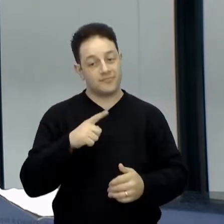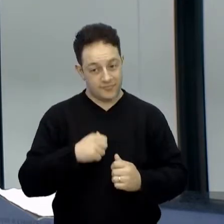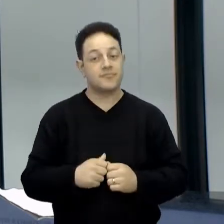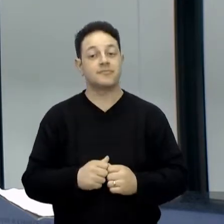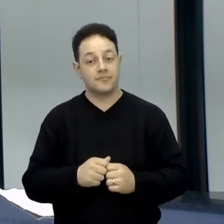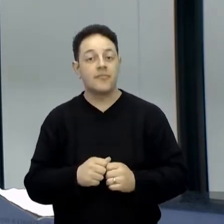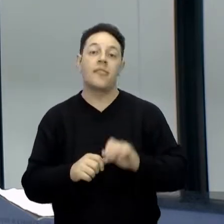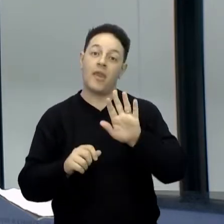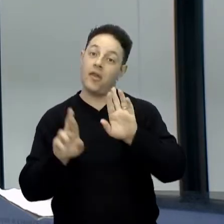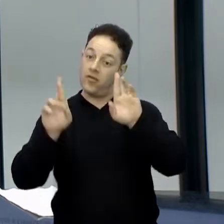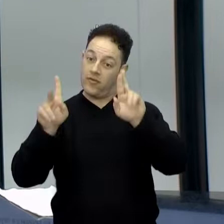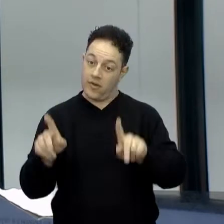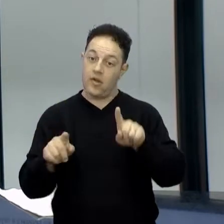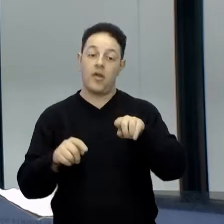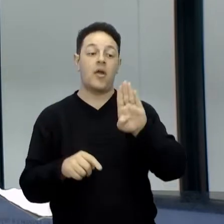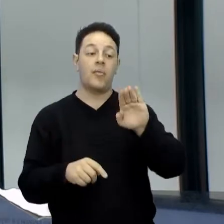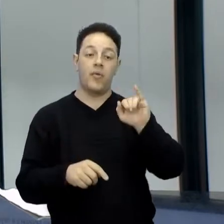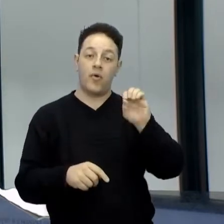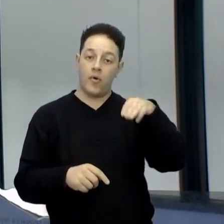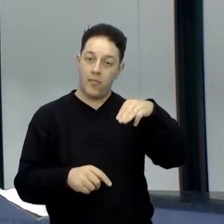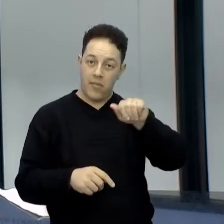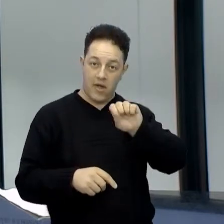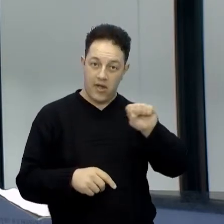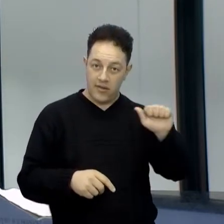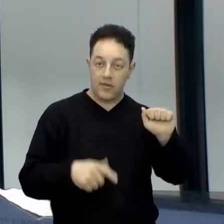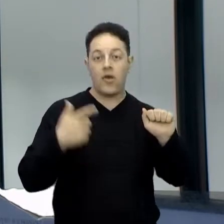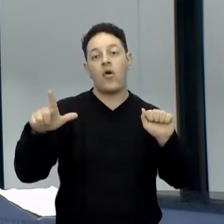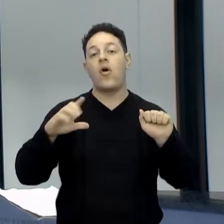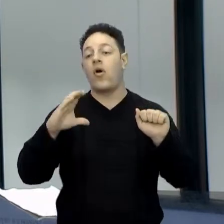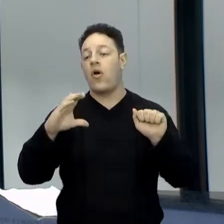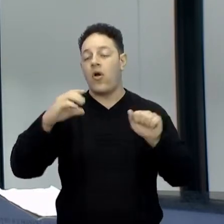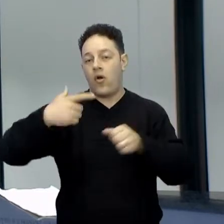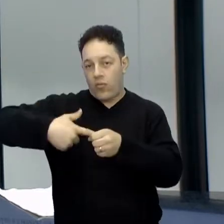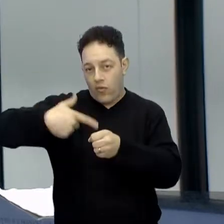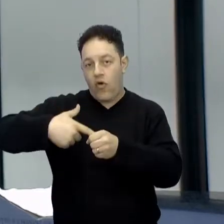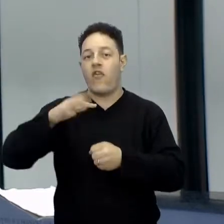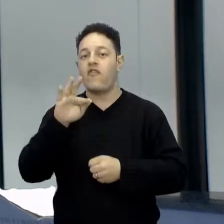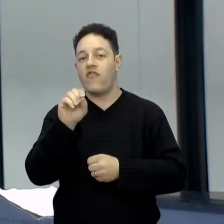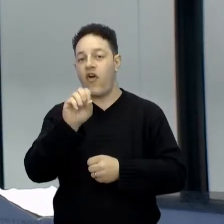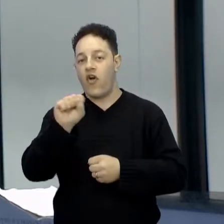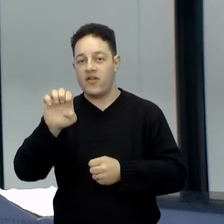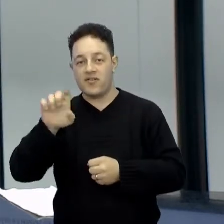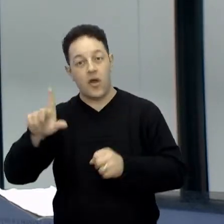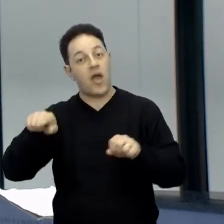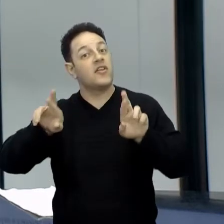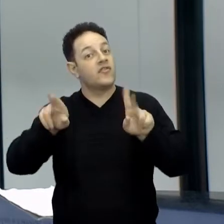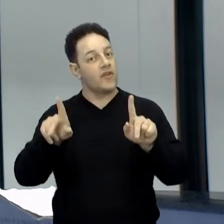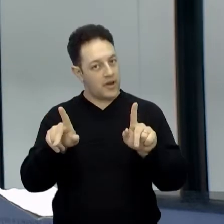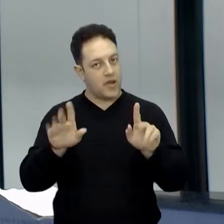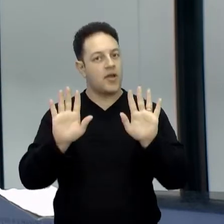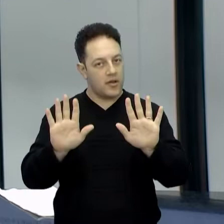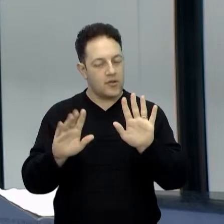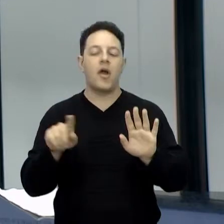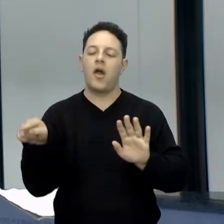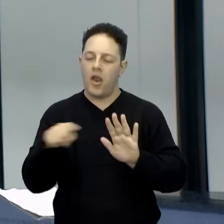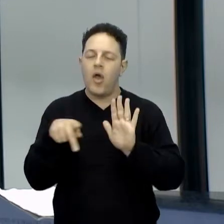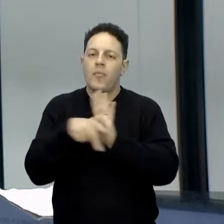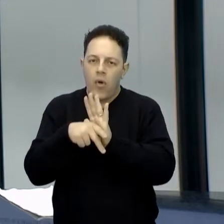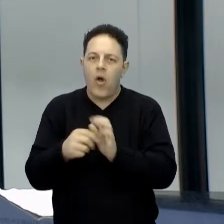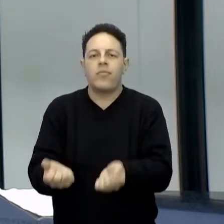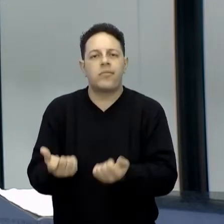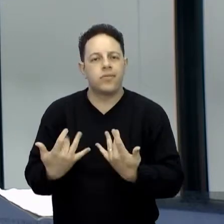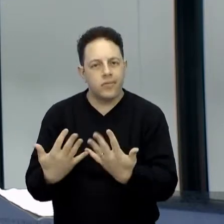Lembrando que tem uma diferença entre a biomassa e o combustível fóssil, é que todos os dois são materiais orgânicos, vindo dos vegetais